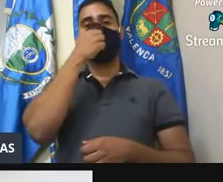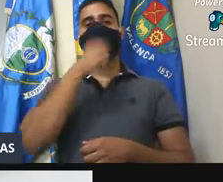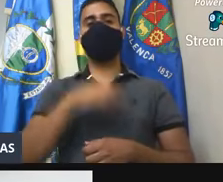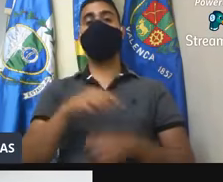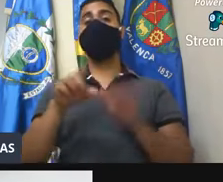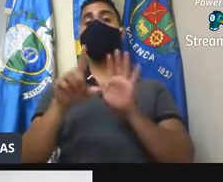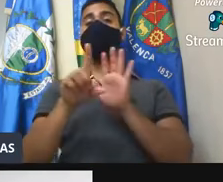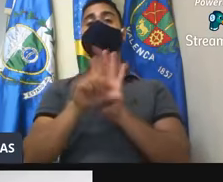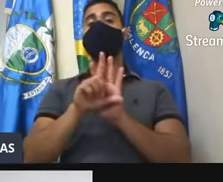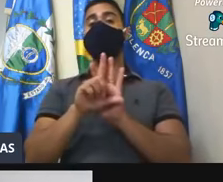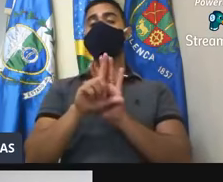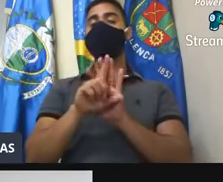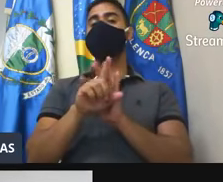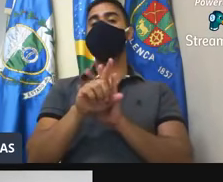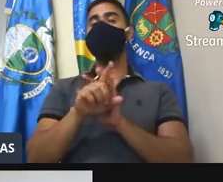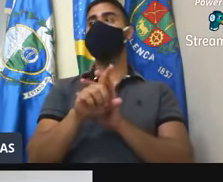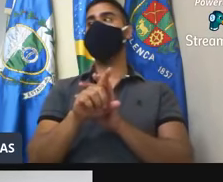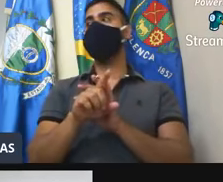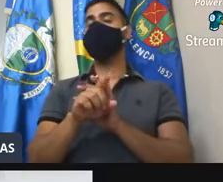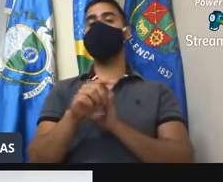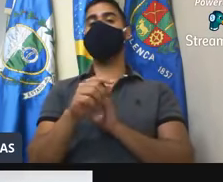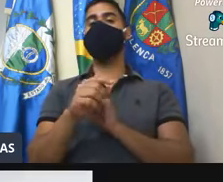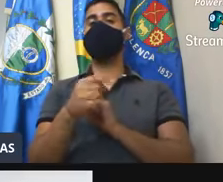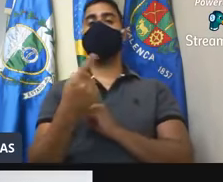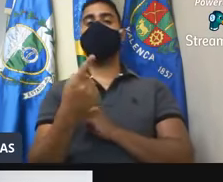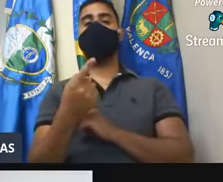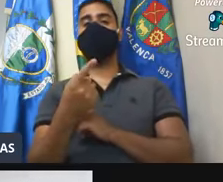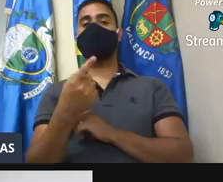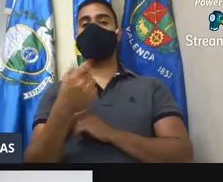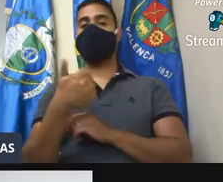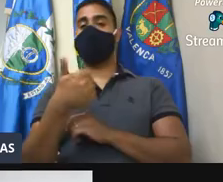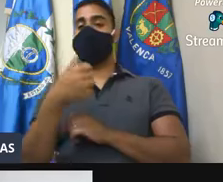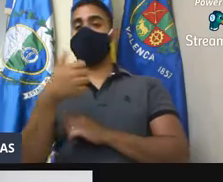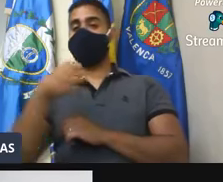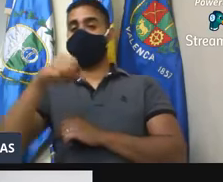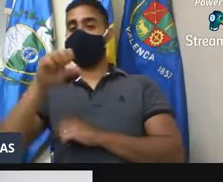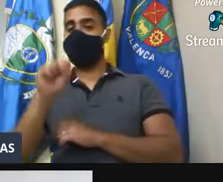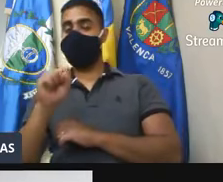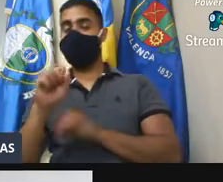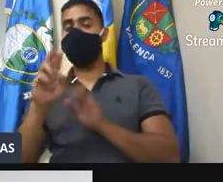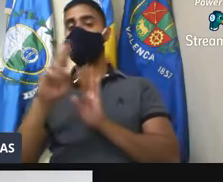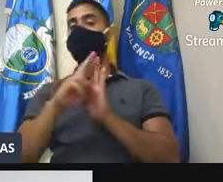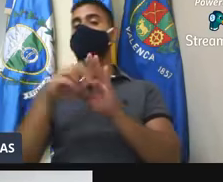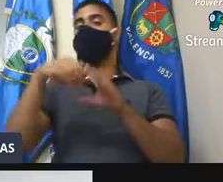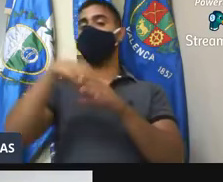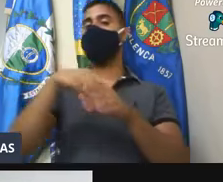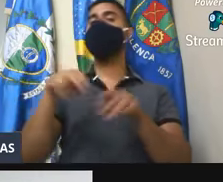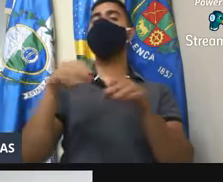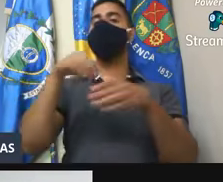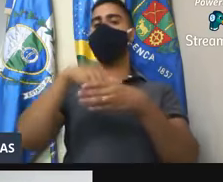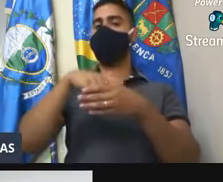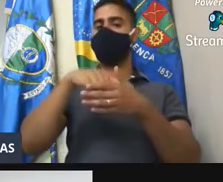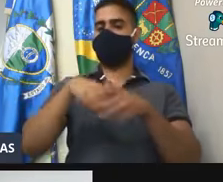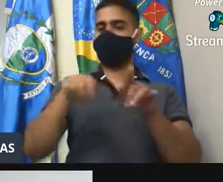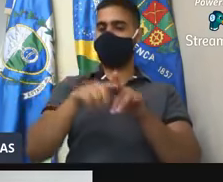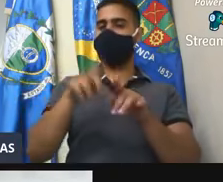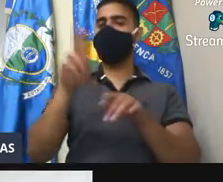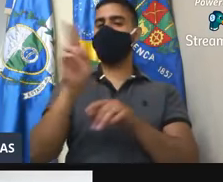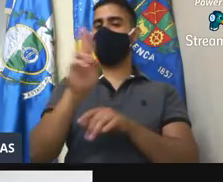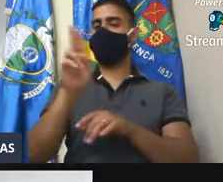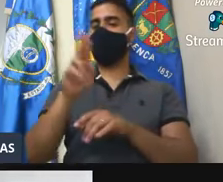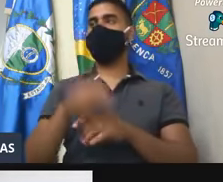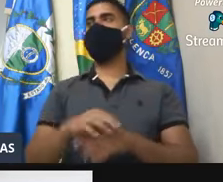1º da lei 1.198-2009, do regimento interno da Câmara. Votação nominal de dois terços.